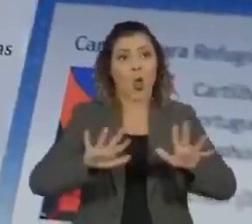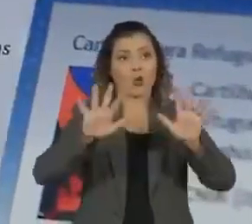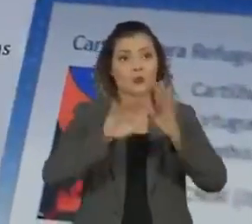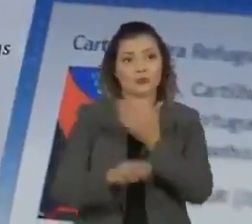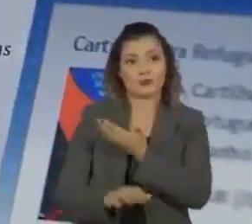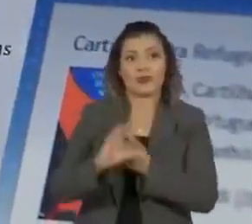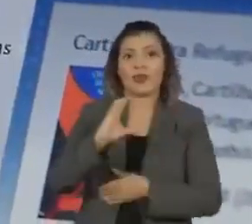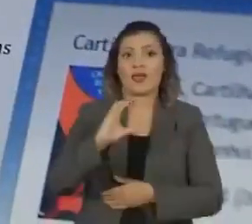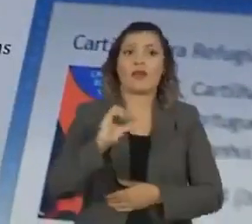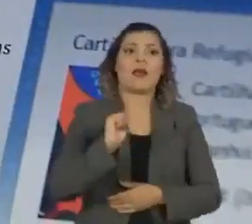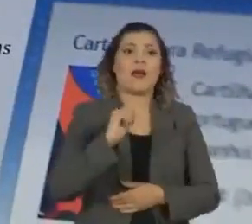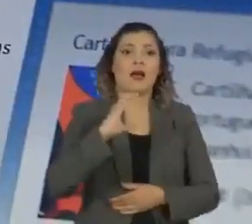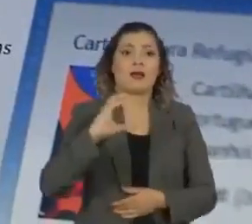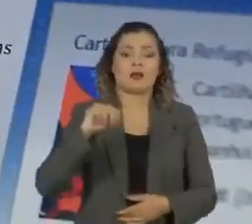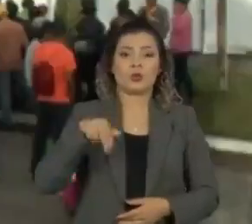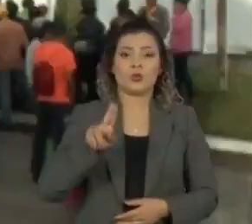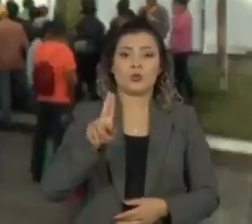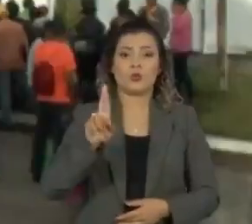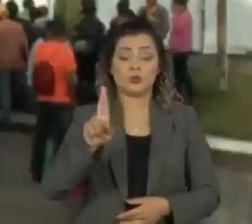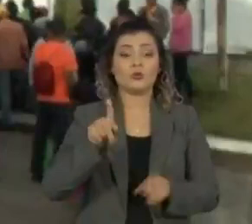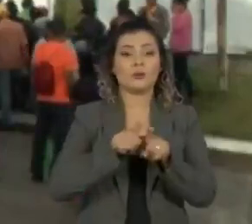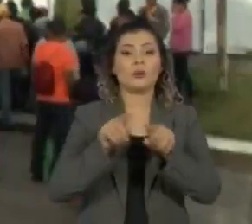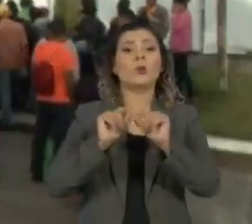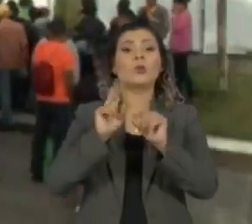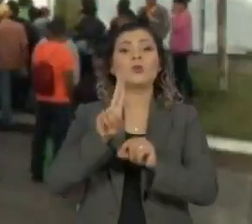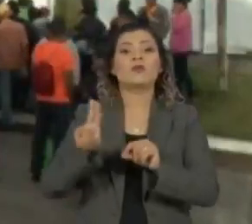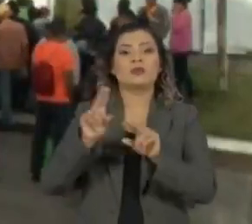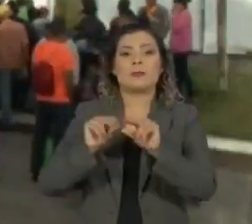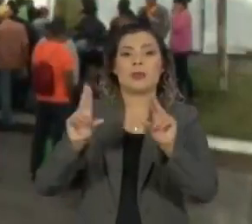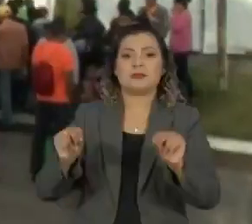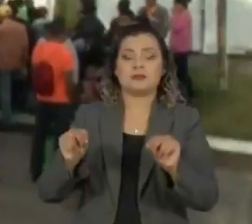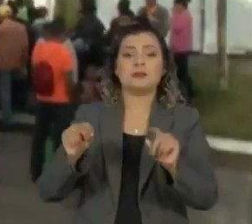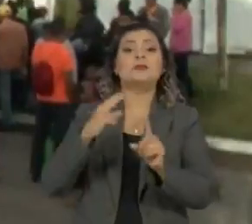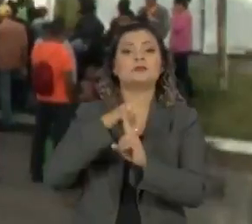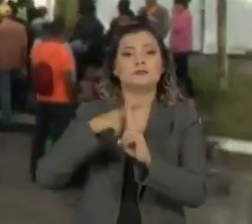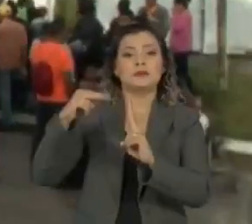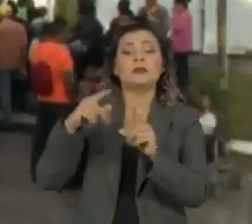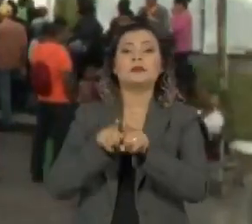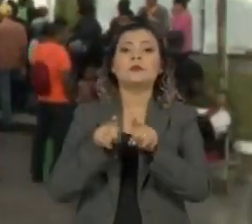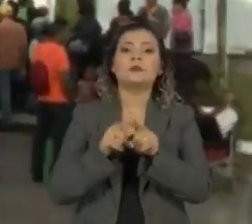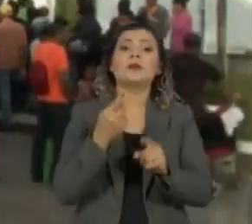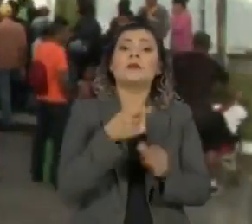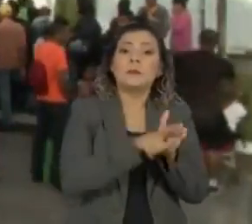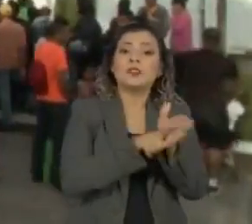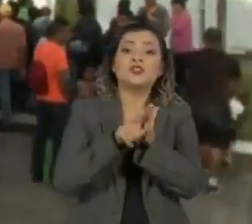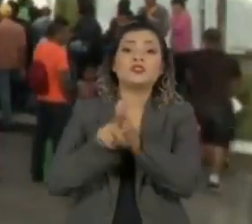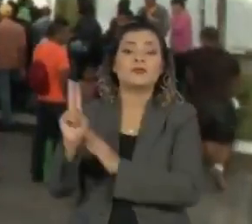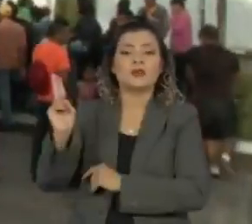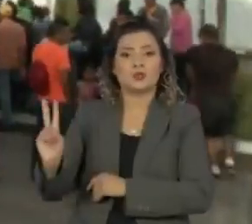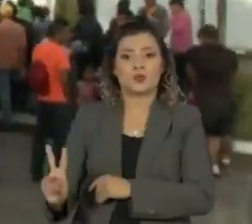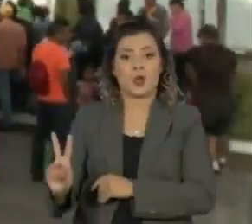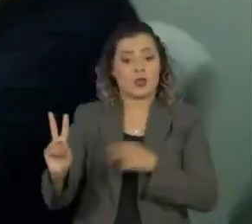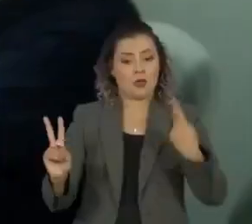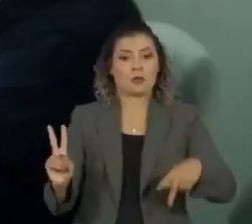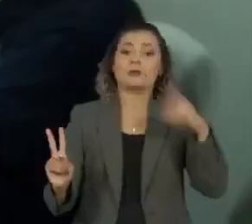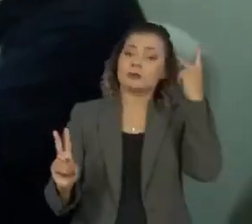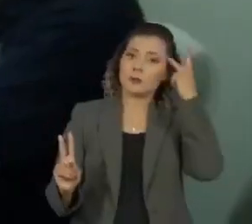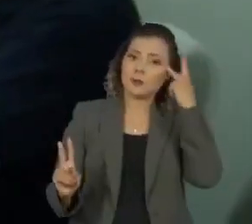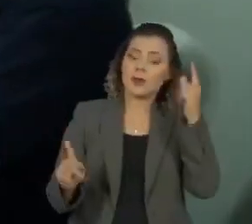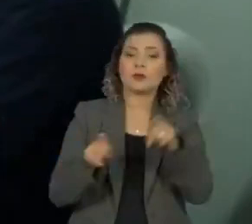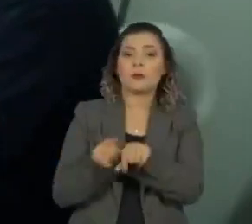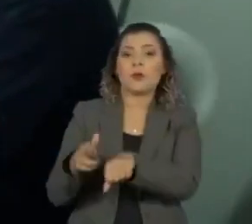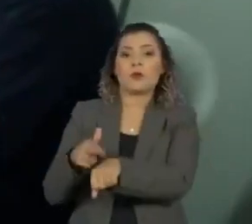Refugiados e a Universidade de Brasília fizeram uma pesquisa com 72 venezuelanos entrevistados em São Paulo e Roraima.